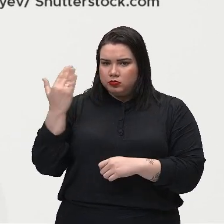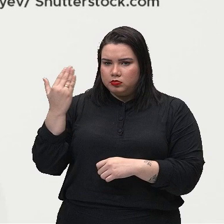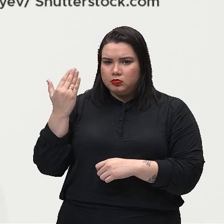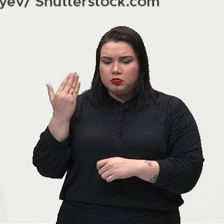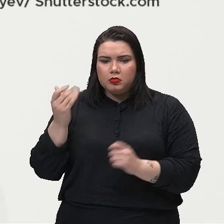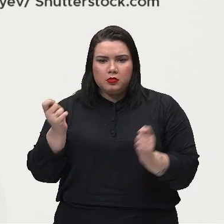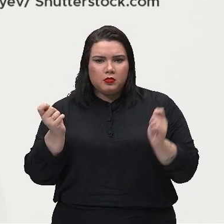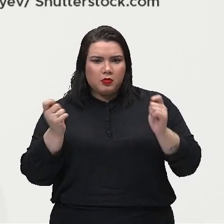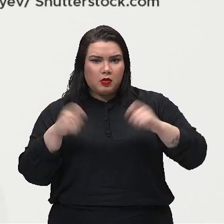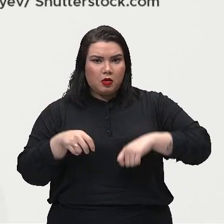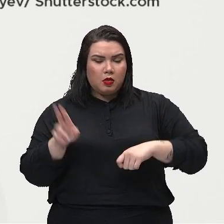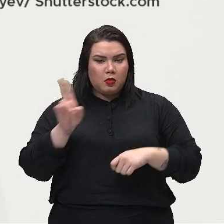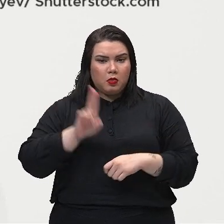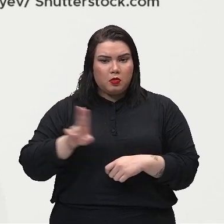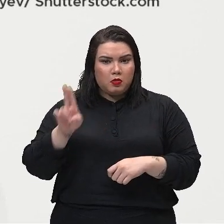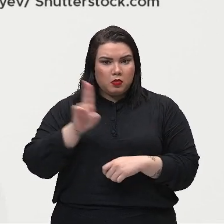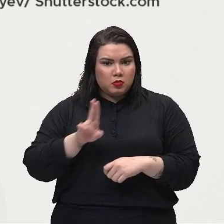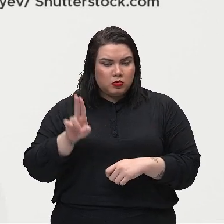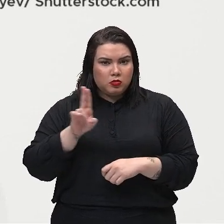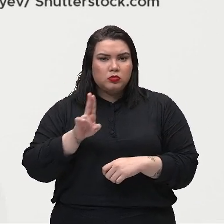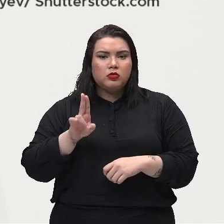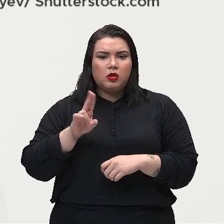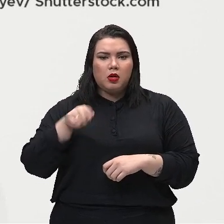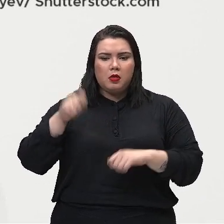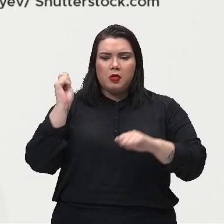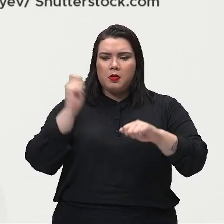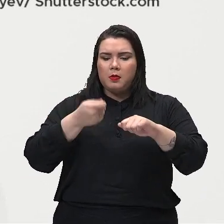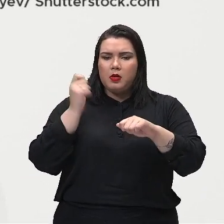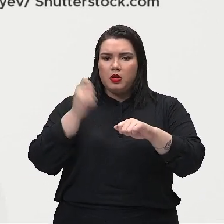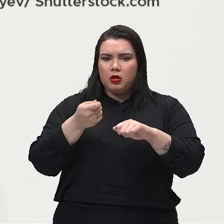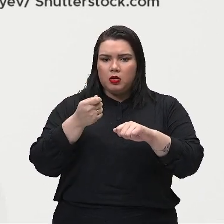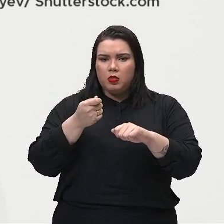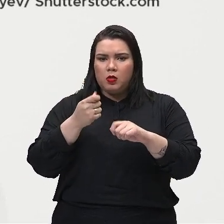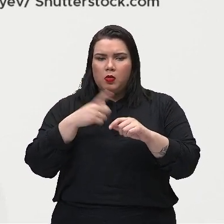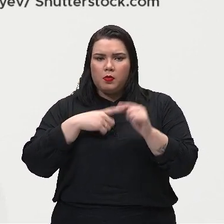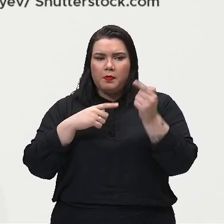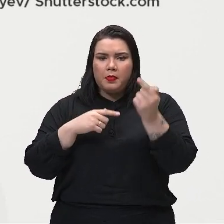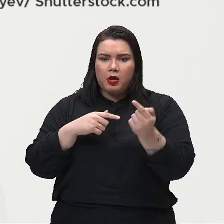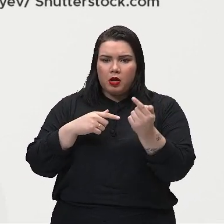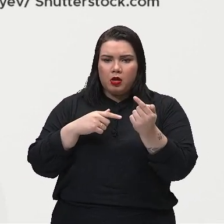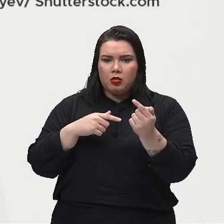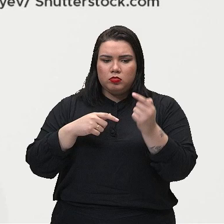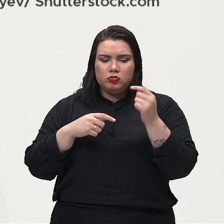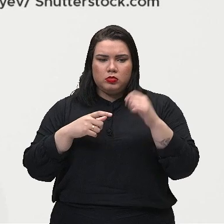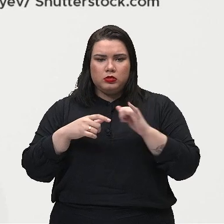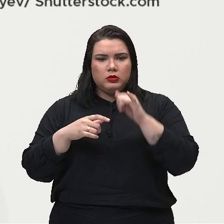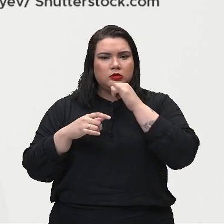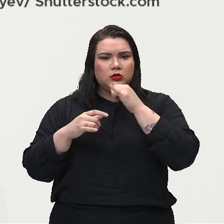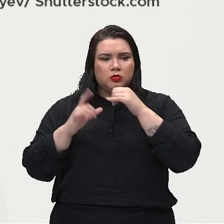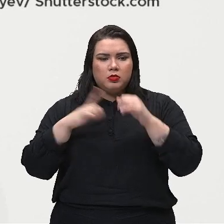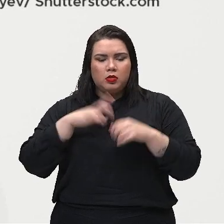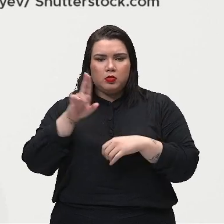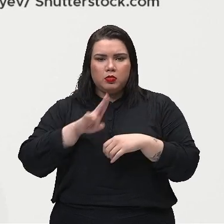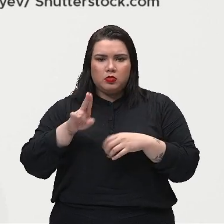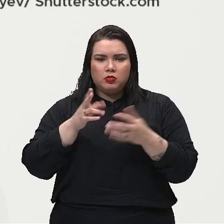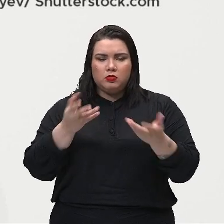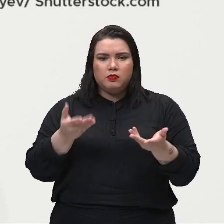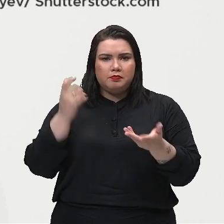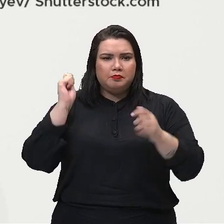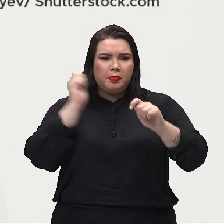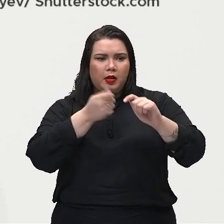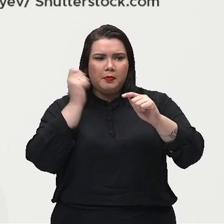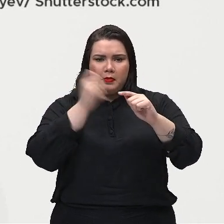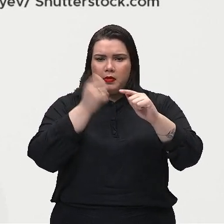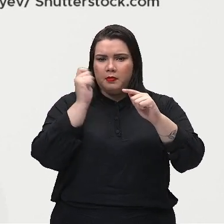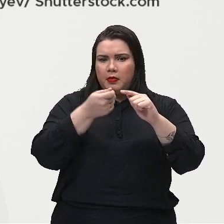prender um martelo com um prego, só com a mão, só com o dedo? Vocês já realizaram essas